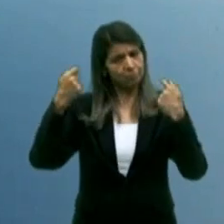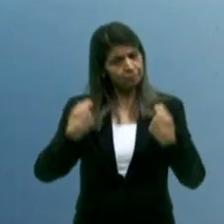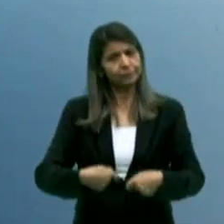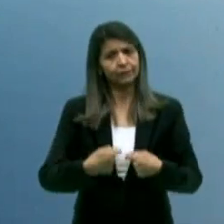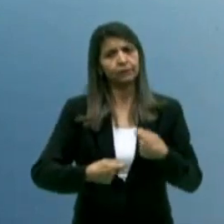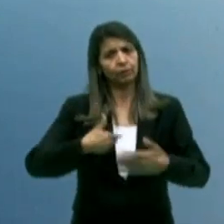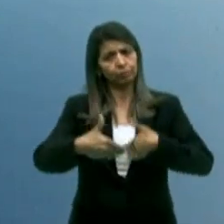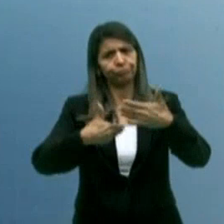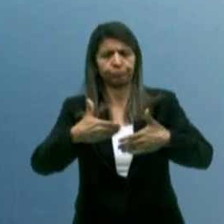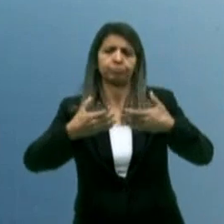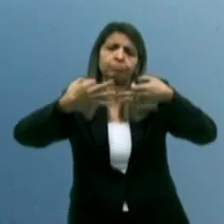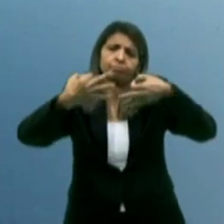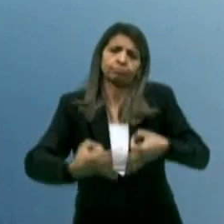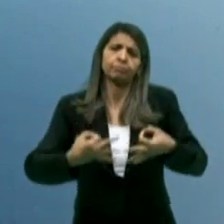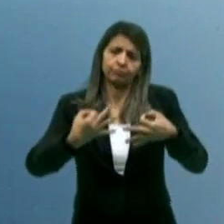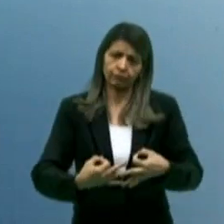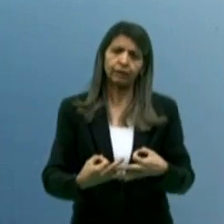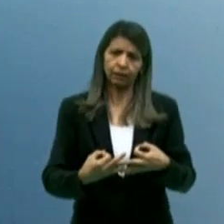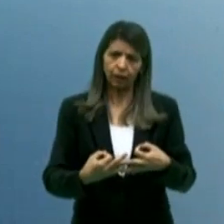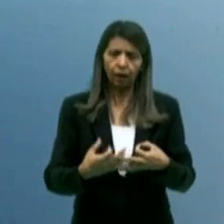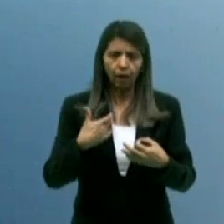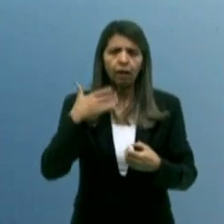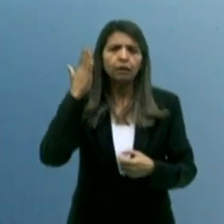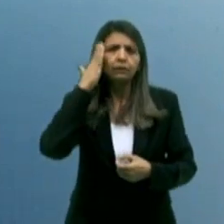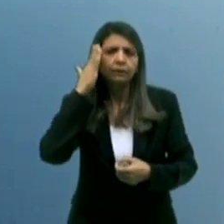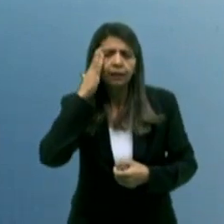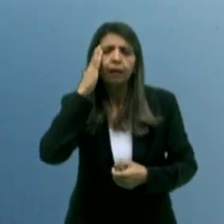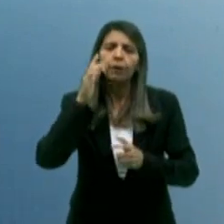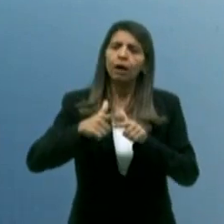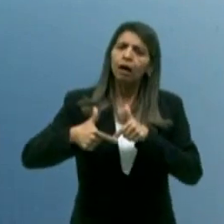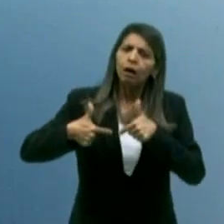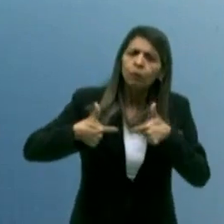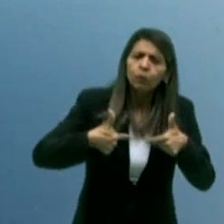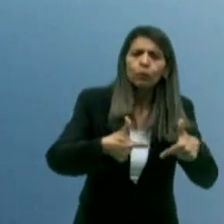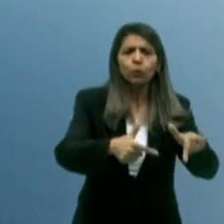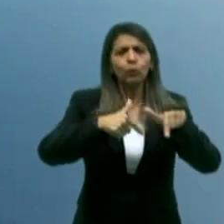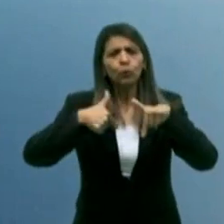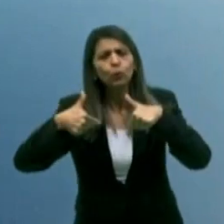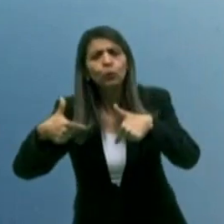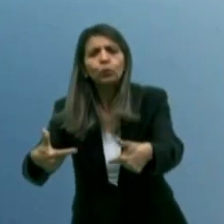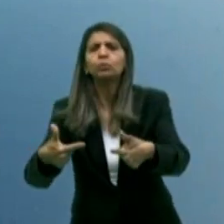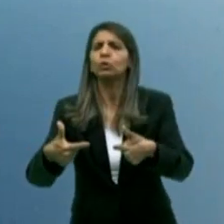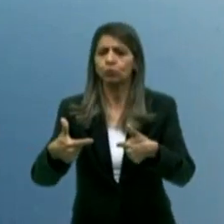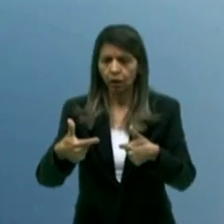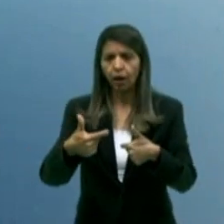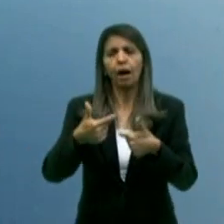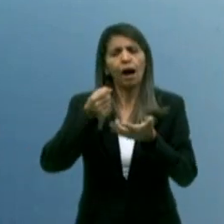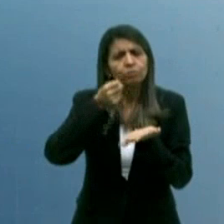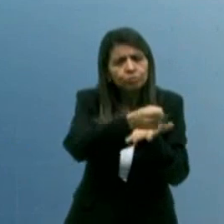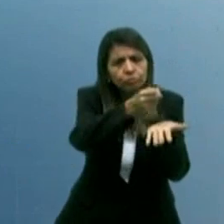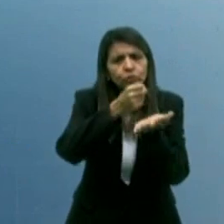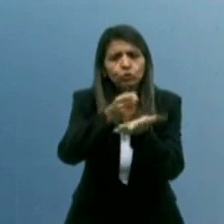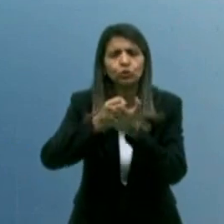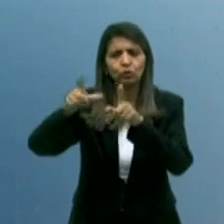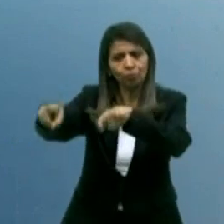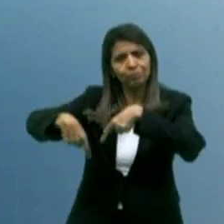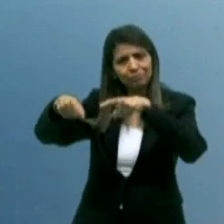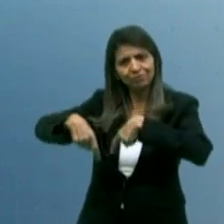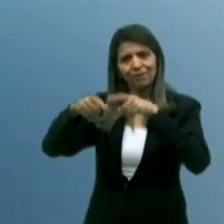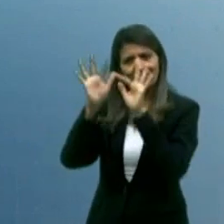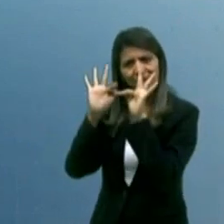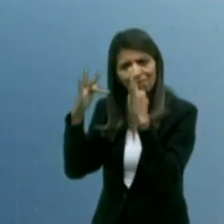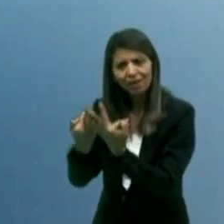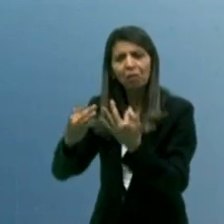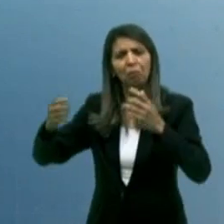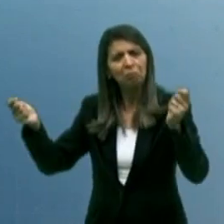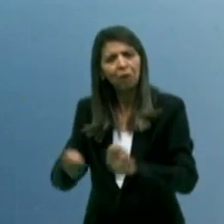dignidade. E a gente entende que parte desse enfrentamento se faz quando a gente investe na agricultura familiar e pode trazer